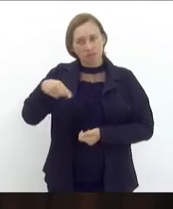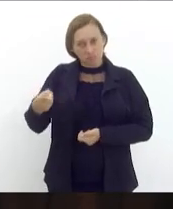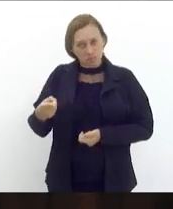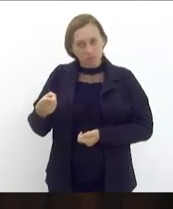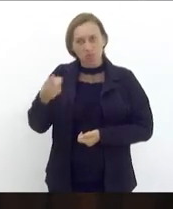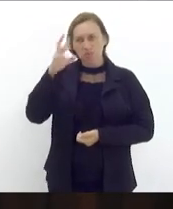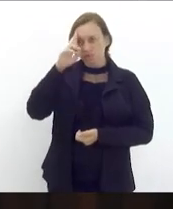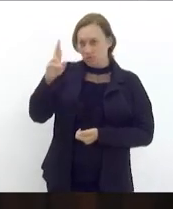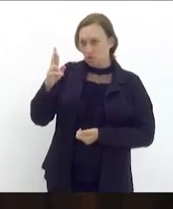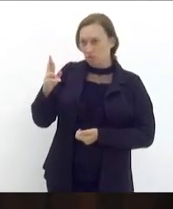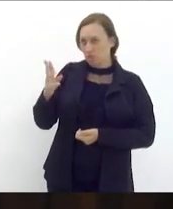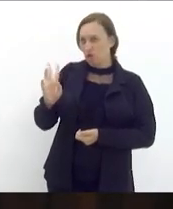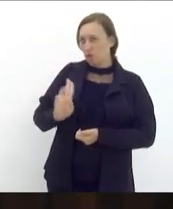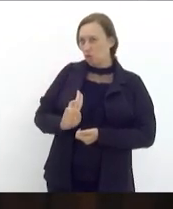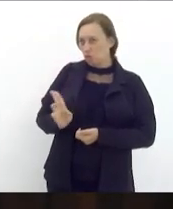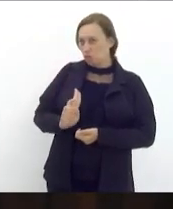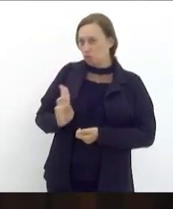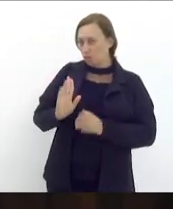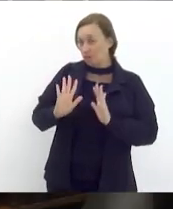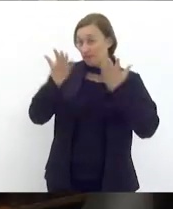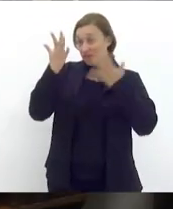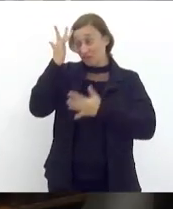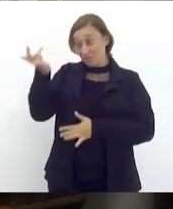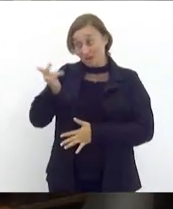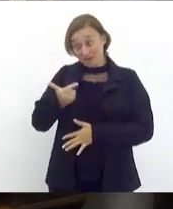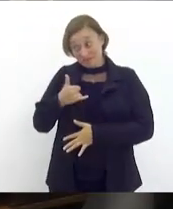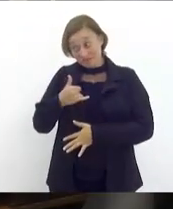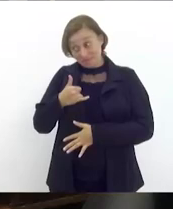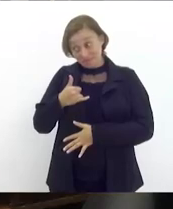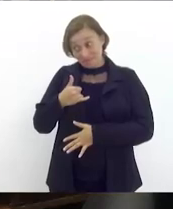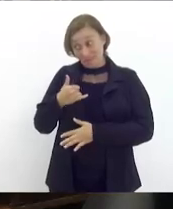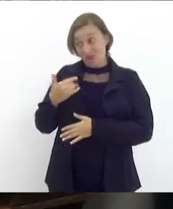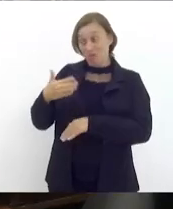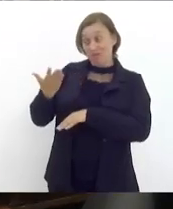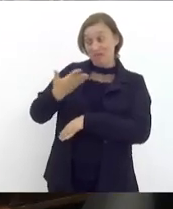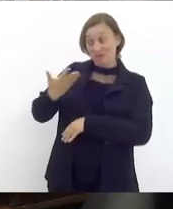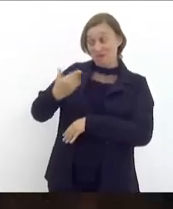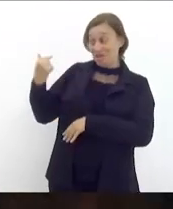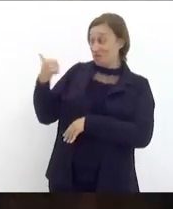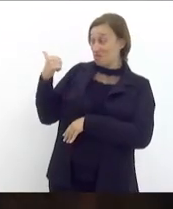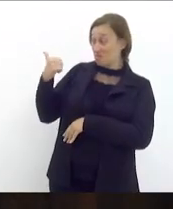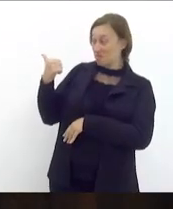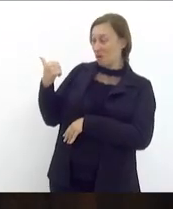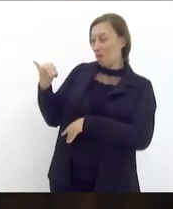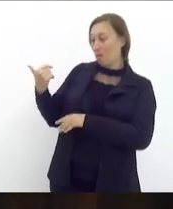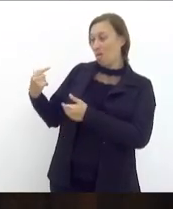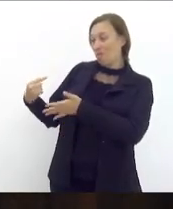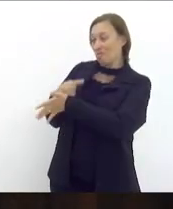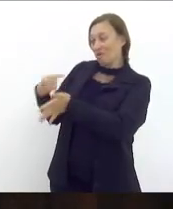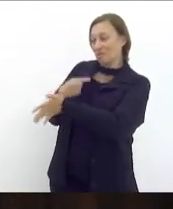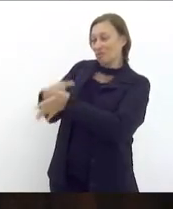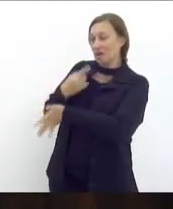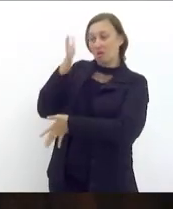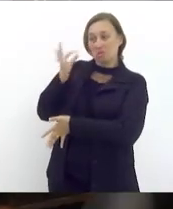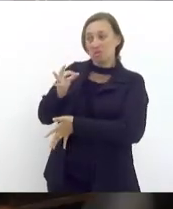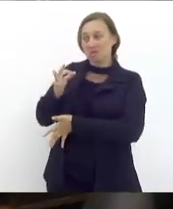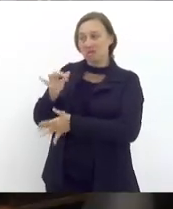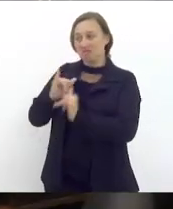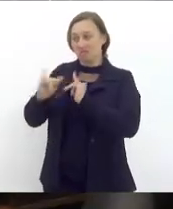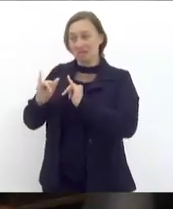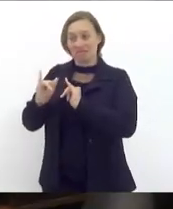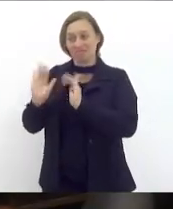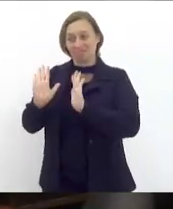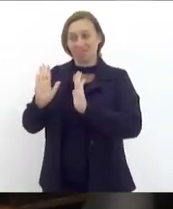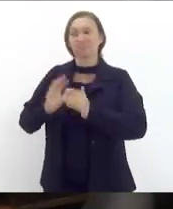gentileza, o endereço da festa amanhã, por favor. Os colegas estão perguntando aqui e eu não sabia informar. Senhor presidente, pela